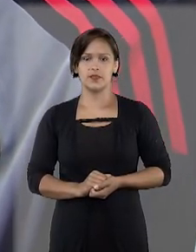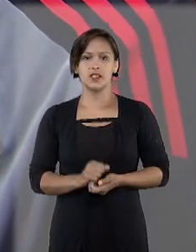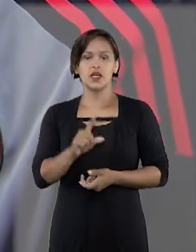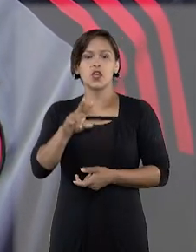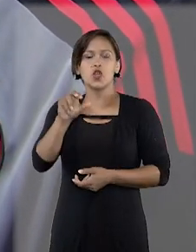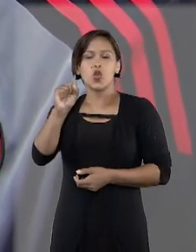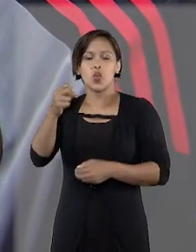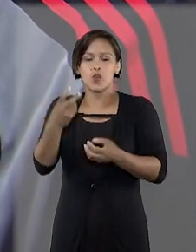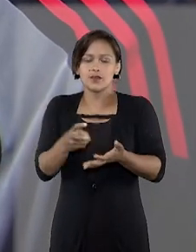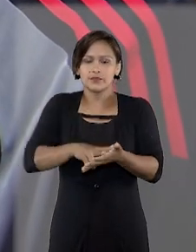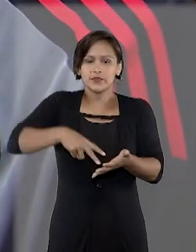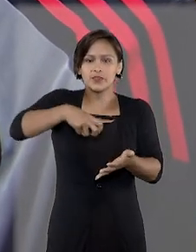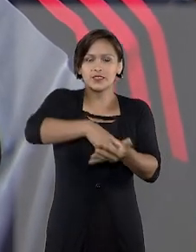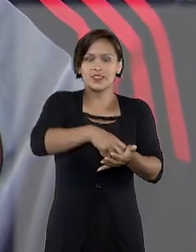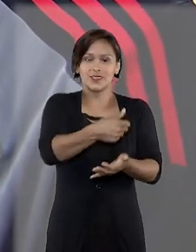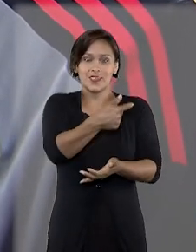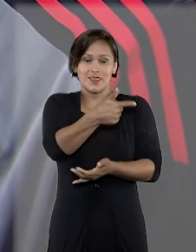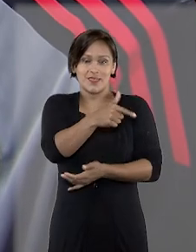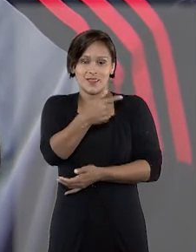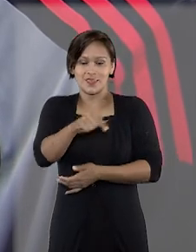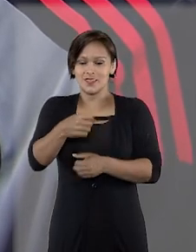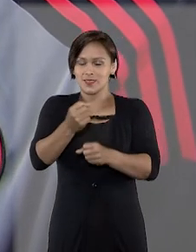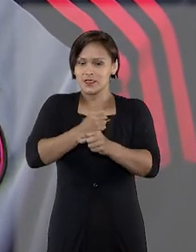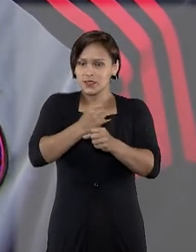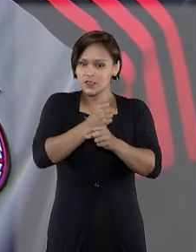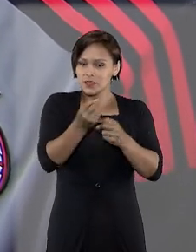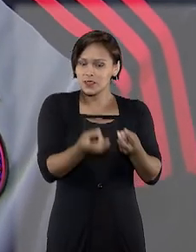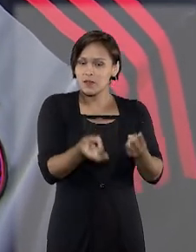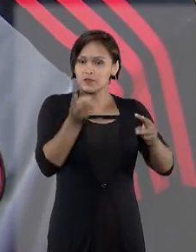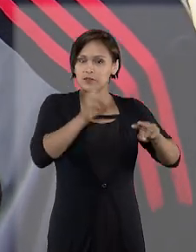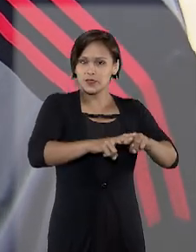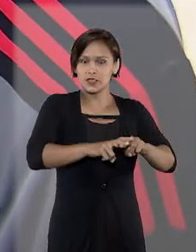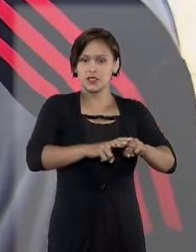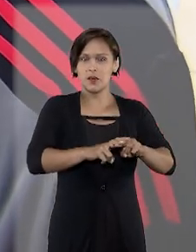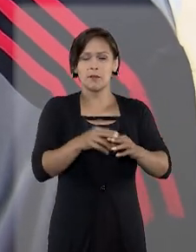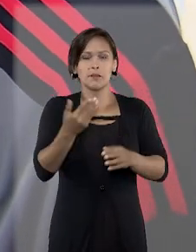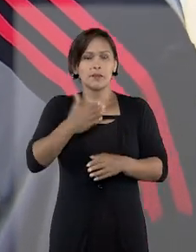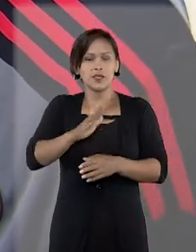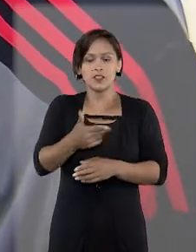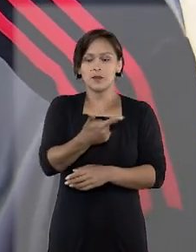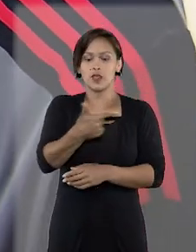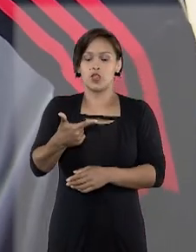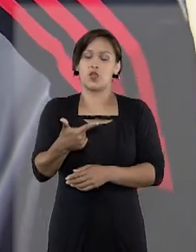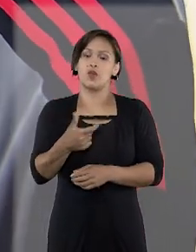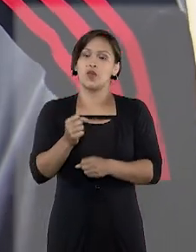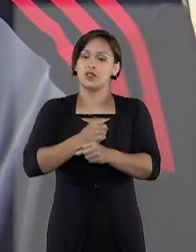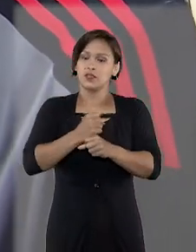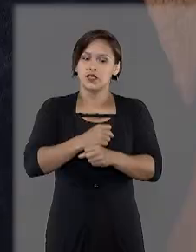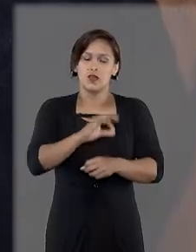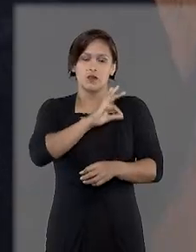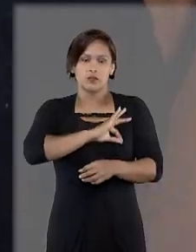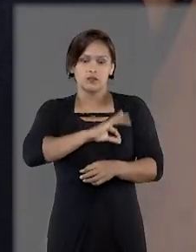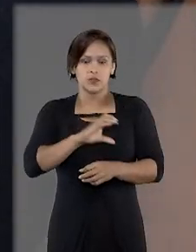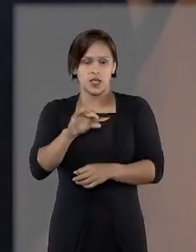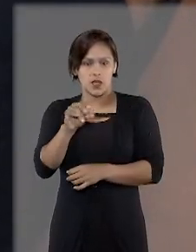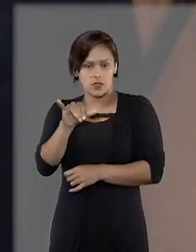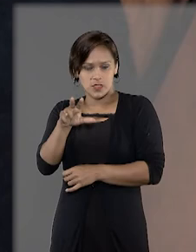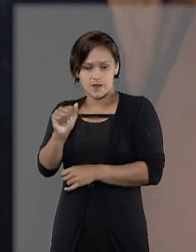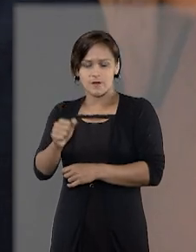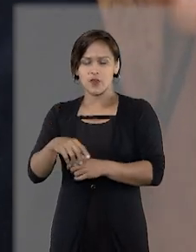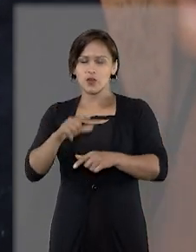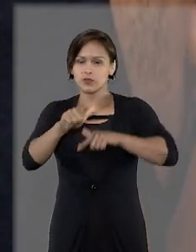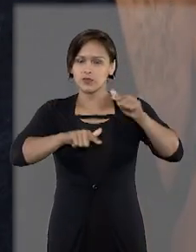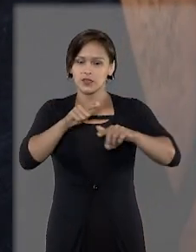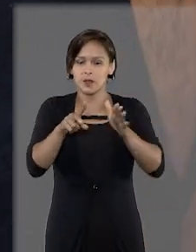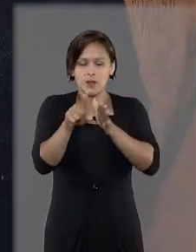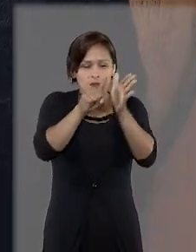Lucas foi condenado a 77 anos de prisão. Há cerca de dois anos, um policial civil que havia trabalhado na